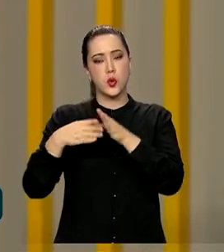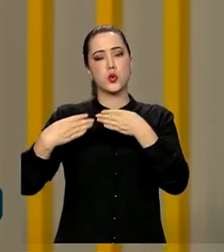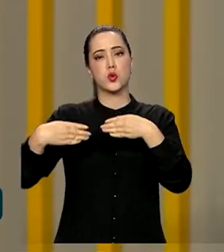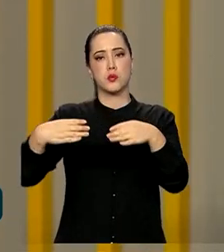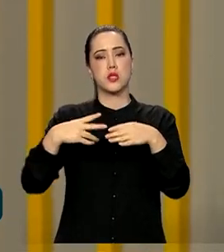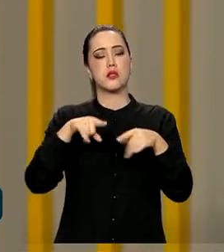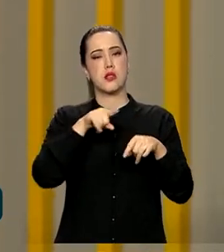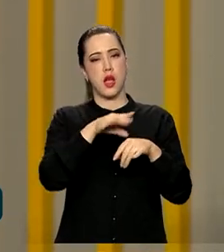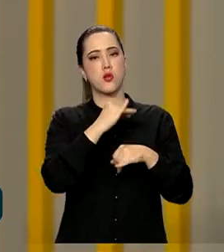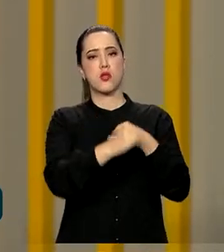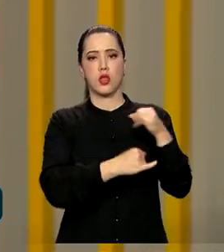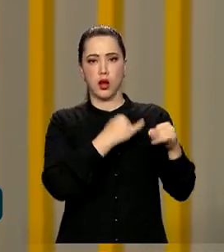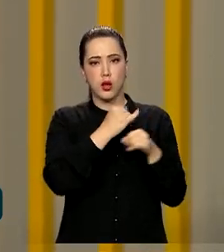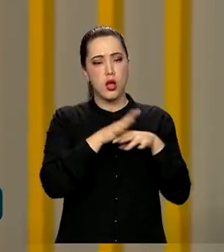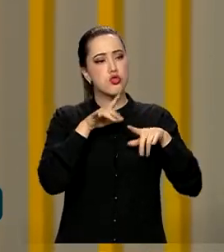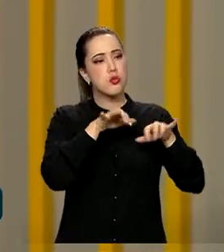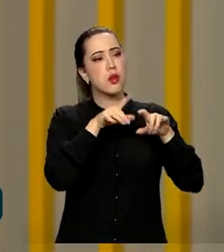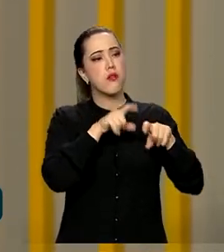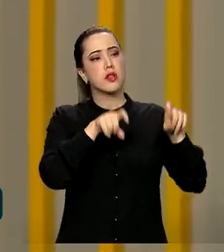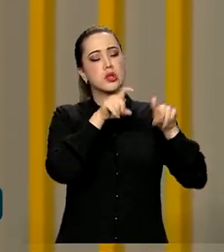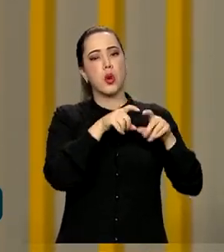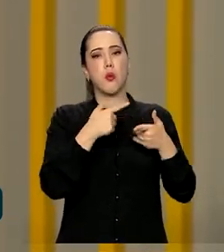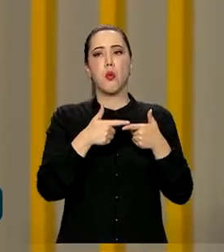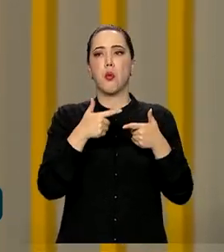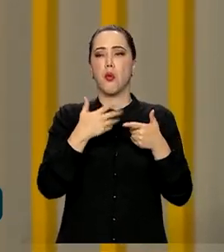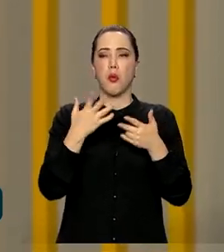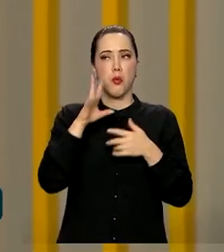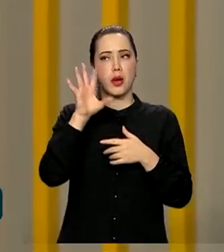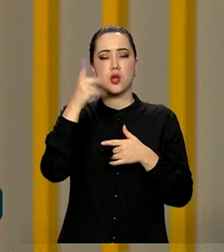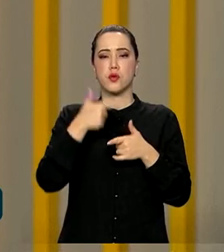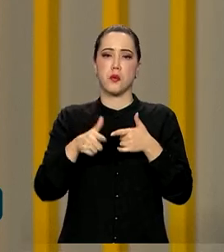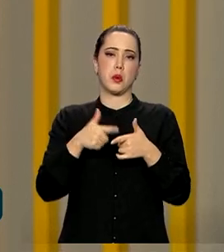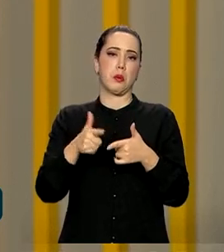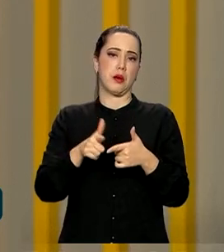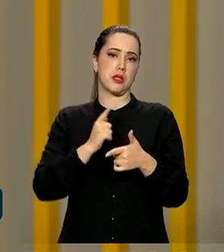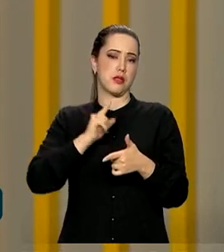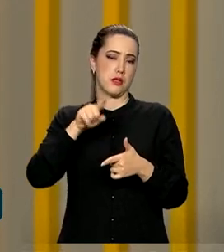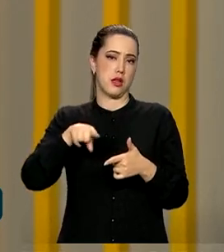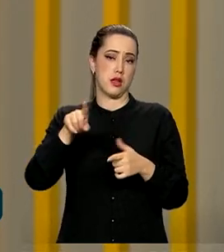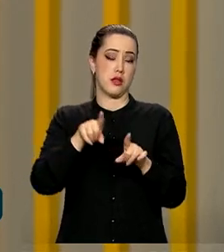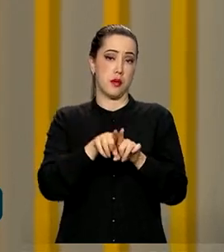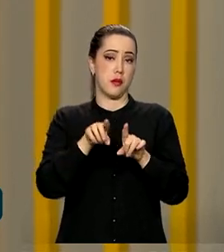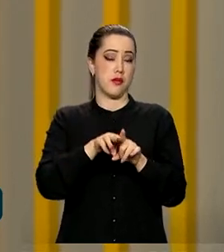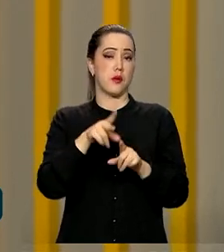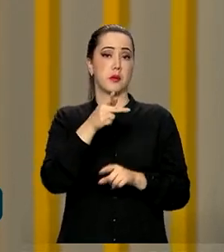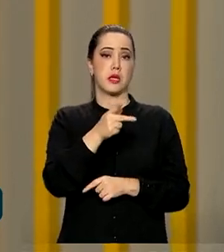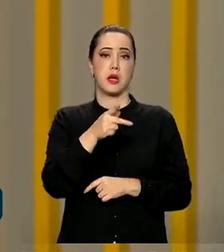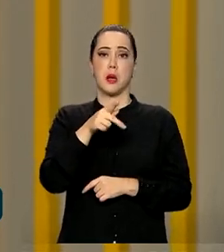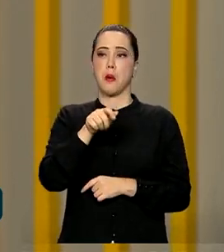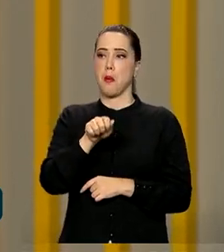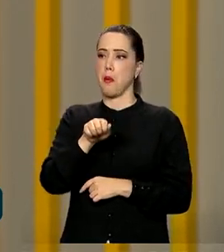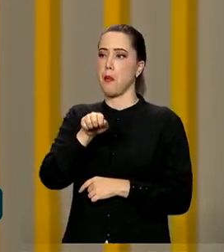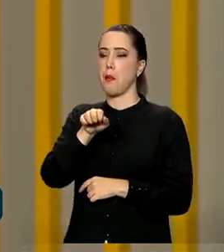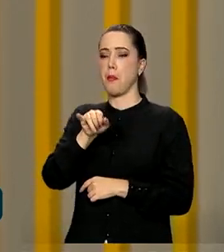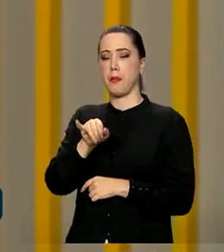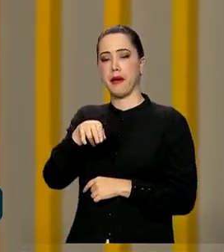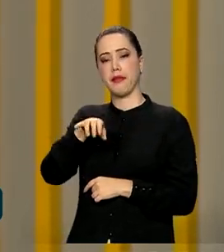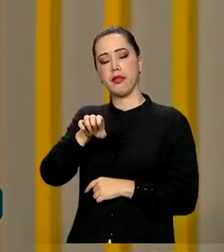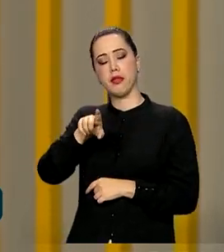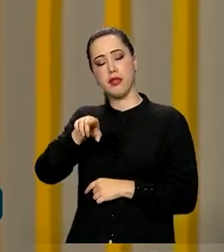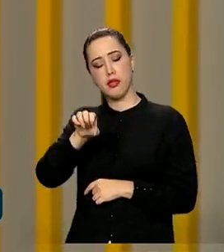o sistema, resolvendo problemas de convênios, de programas. E vamos ter também painéis, né? Vamos debater saúde,